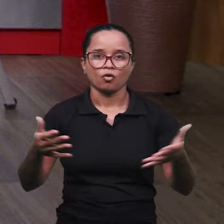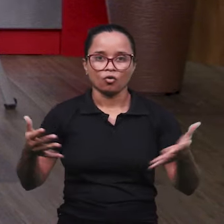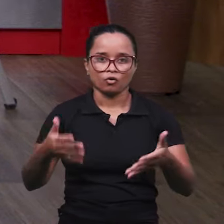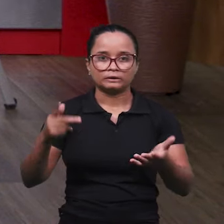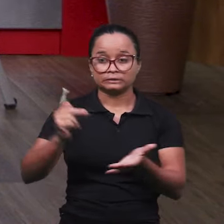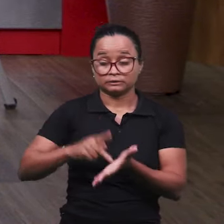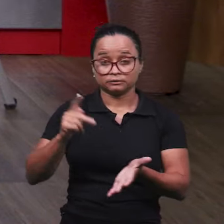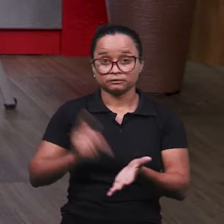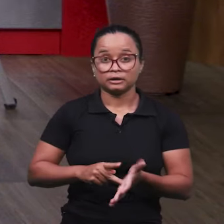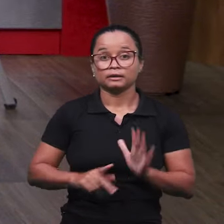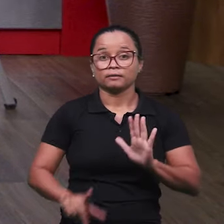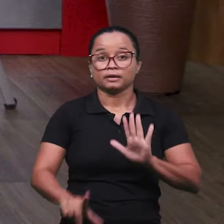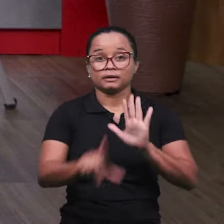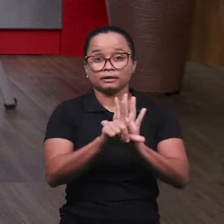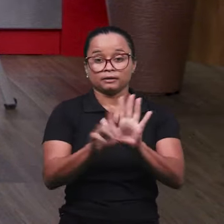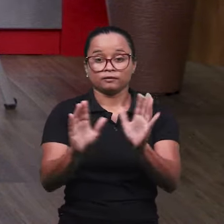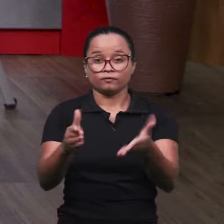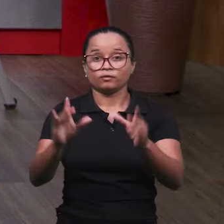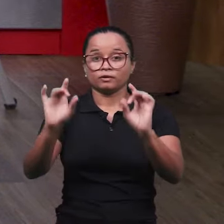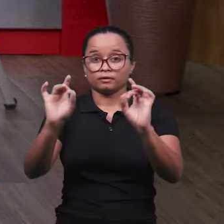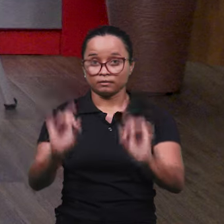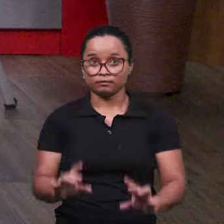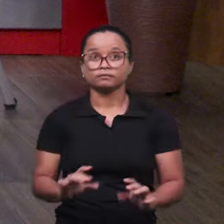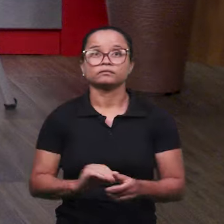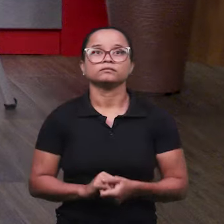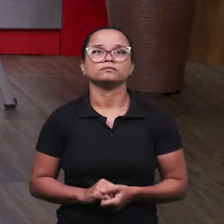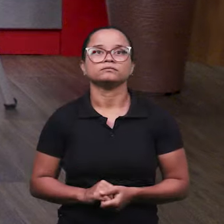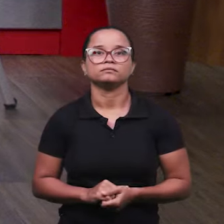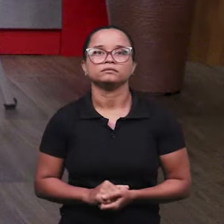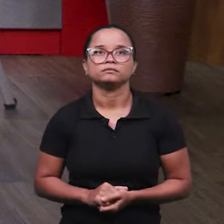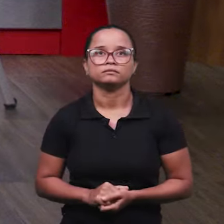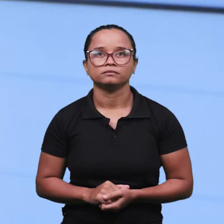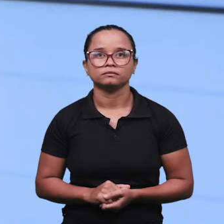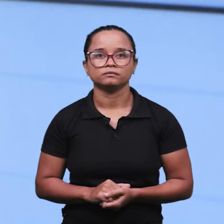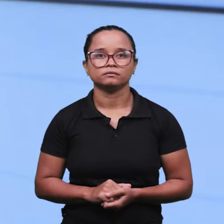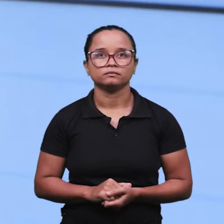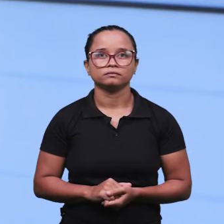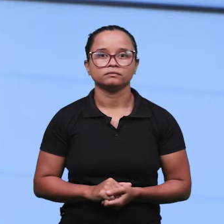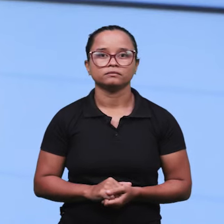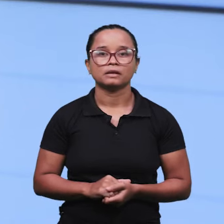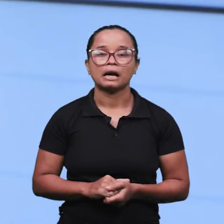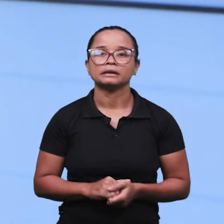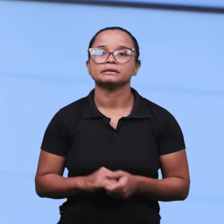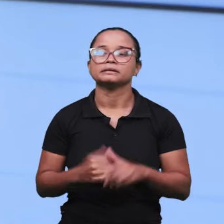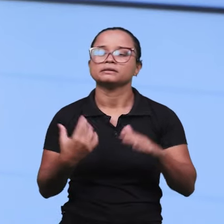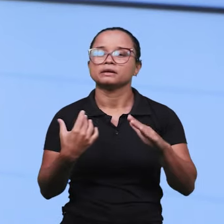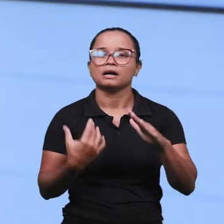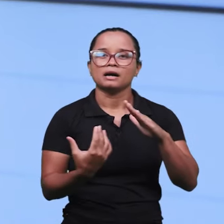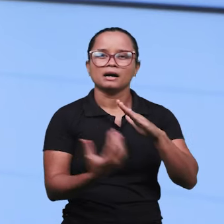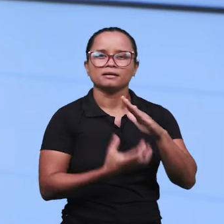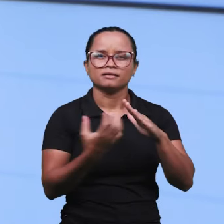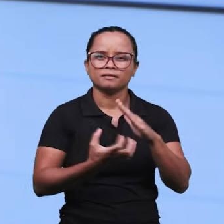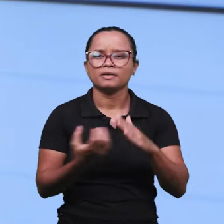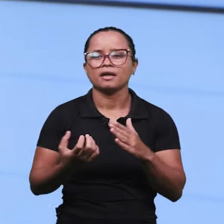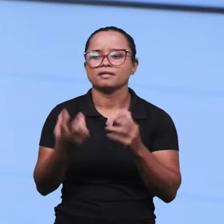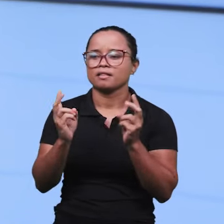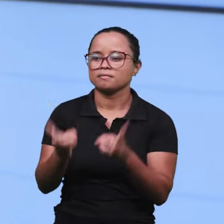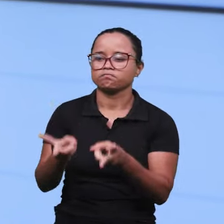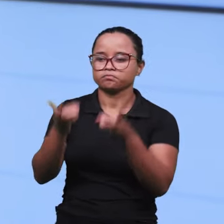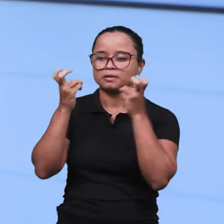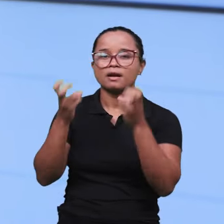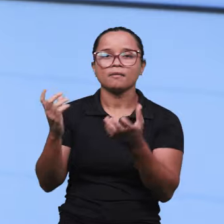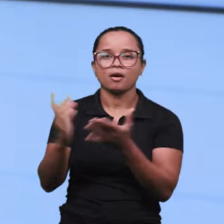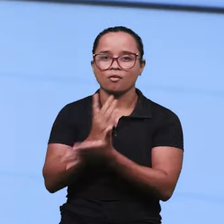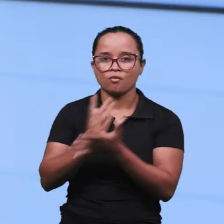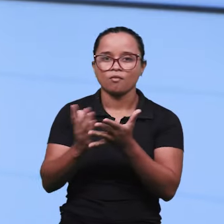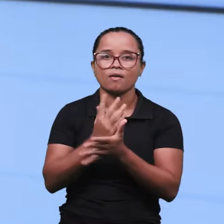verdade, né, hoje não, mas existe uma lei específica em questão de acidente de trabalho, doutora, e as empresas, às vezes, não observam alguns requisitos e algumas